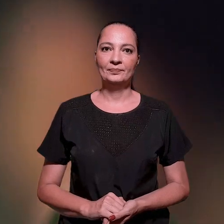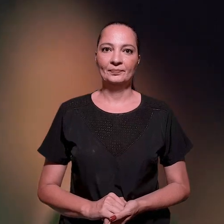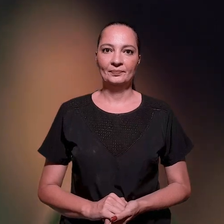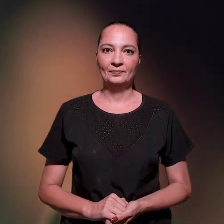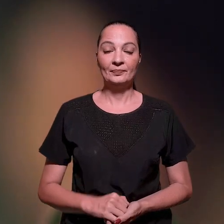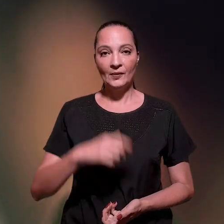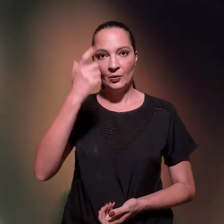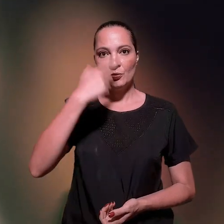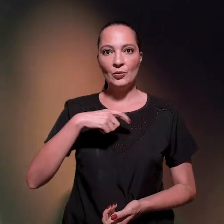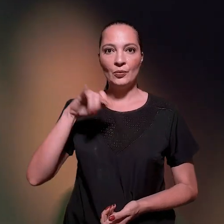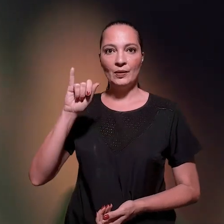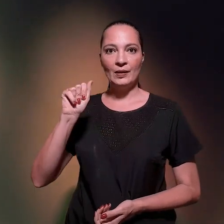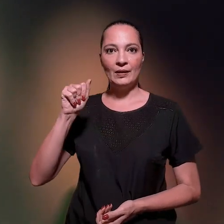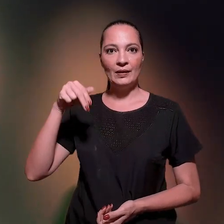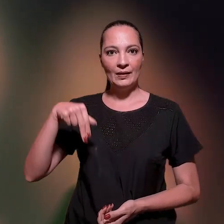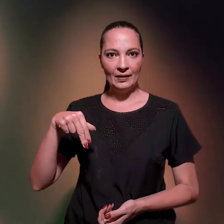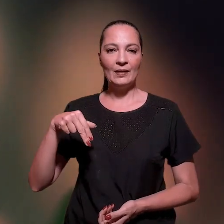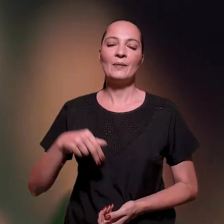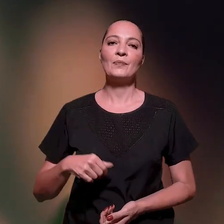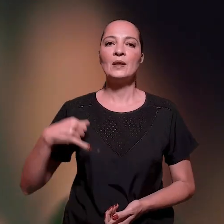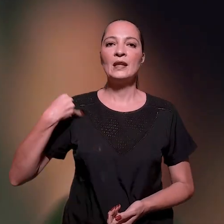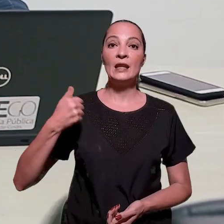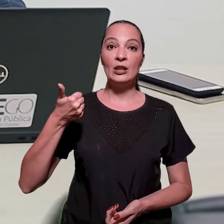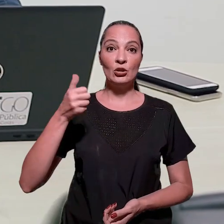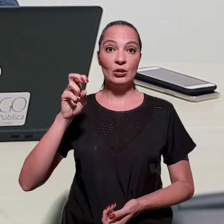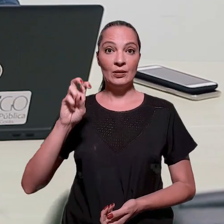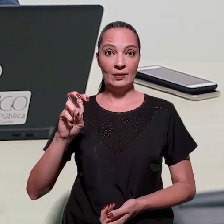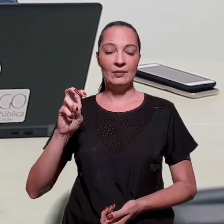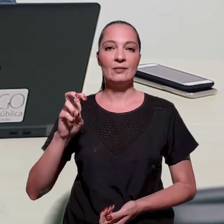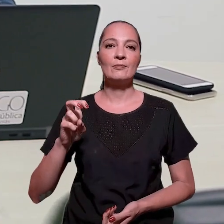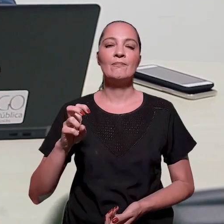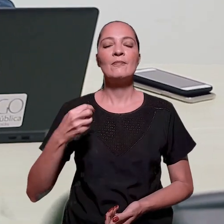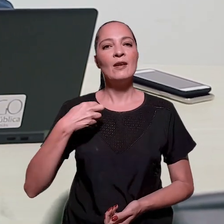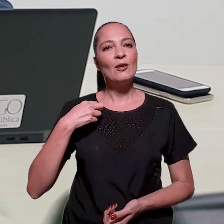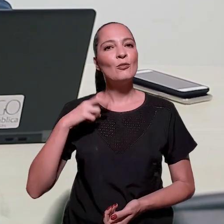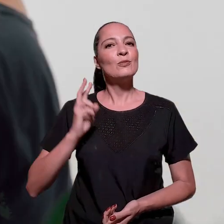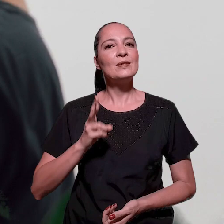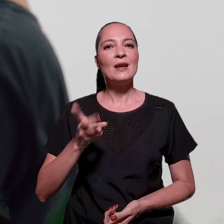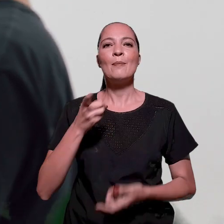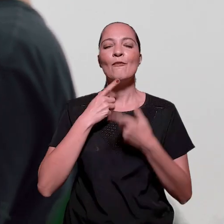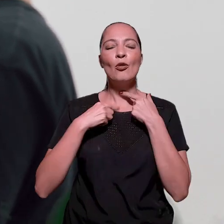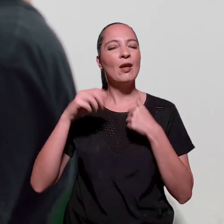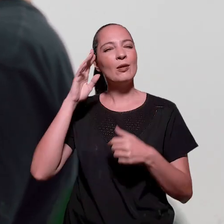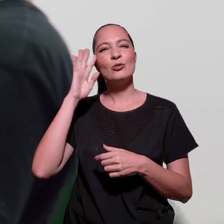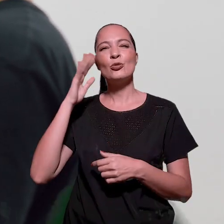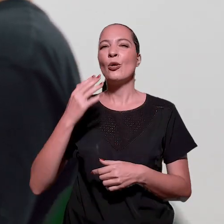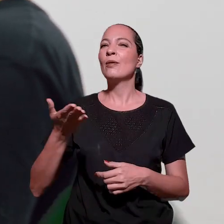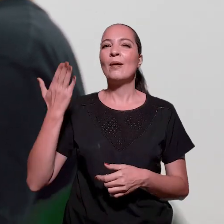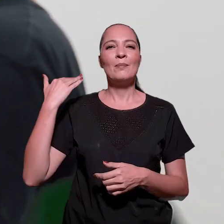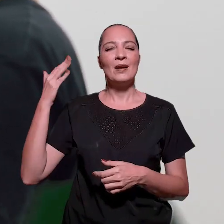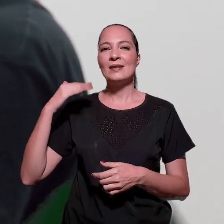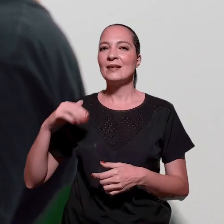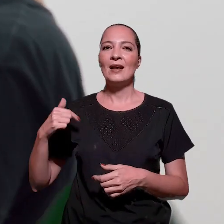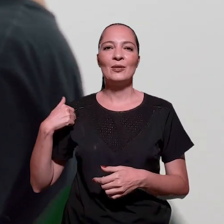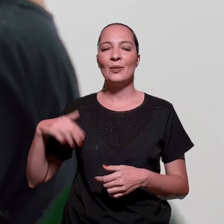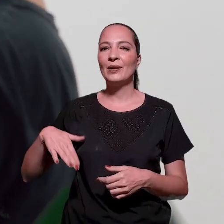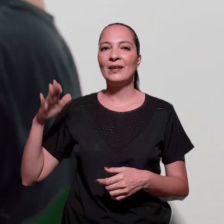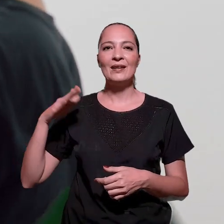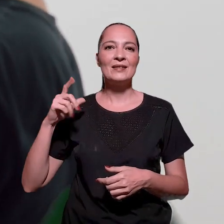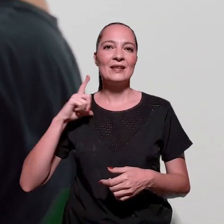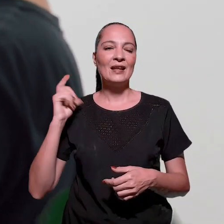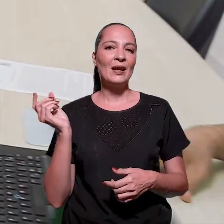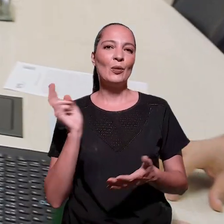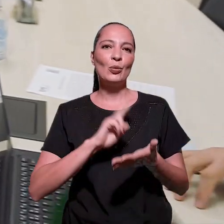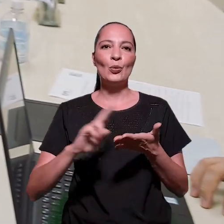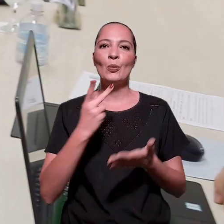Meu nome é Ian, do Nascimento Barros, tenho 15 anos. Sempre foi um sonho para mim desde pequeno ter o nome dele na minha certidão.